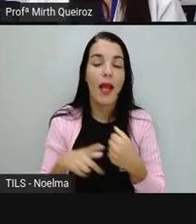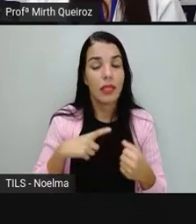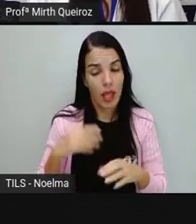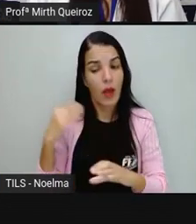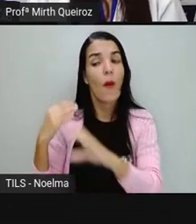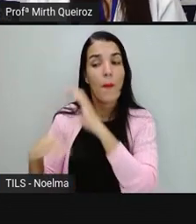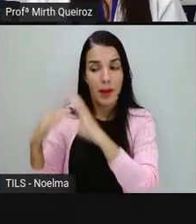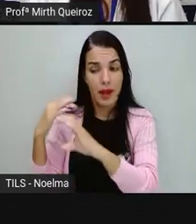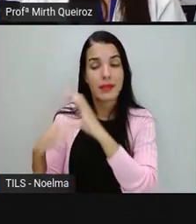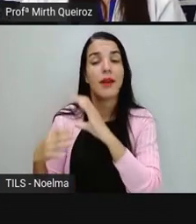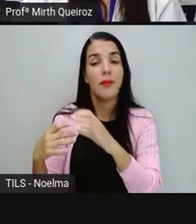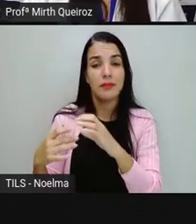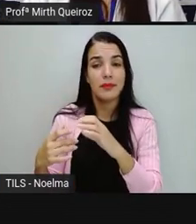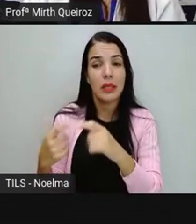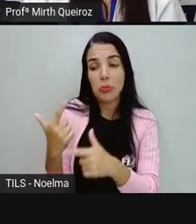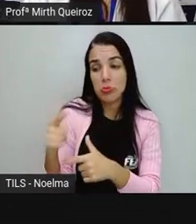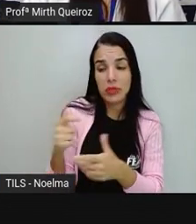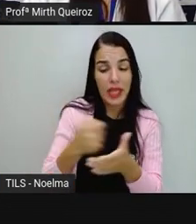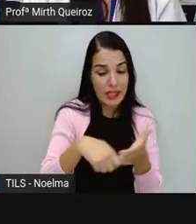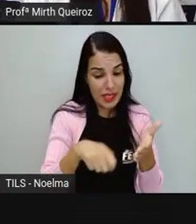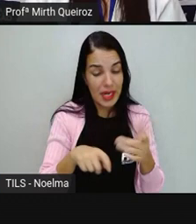sem o uso da escrita.